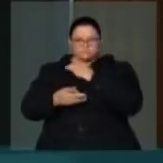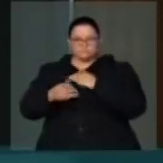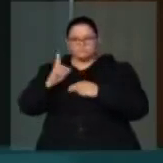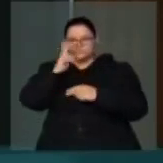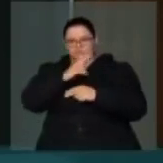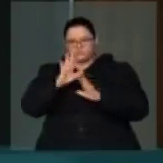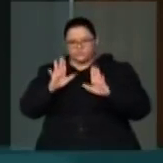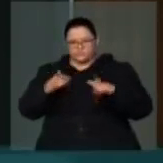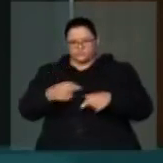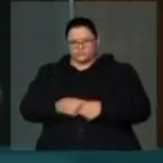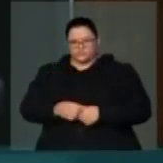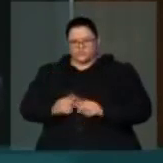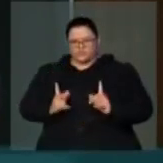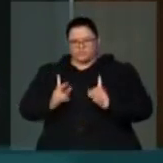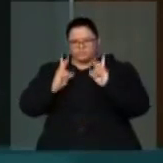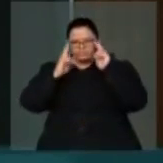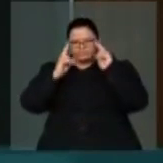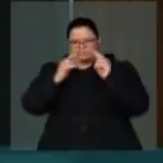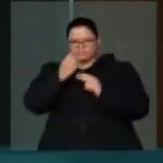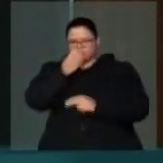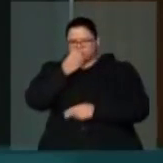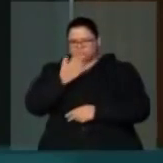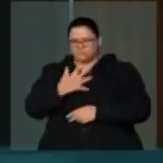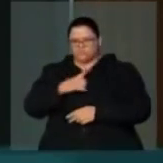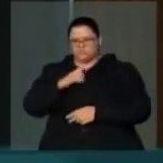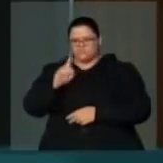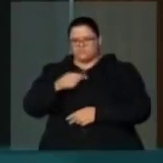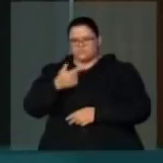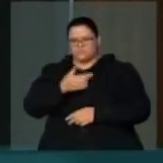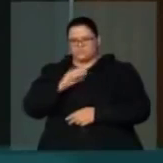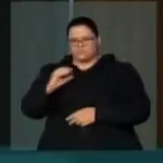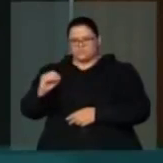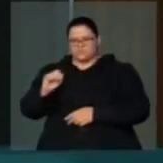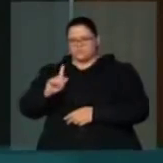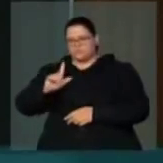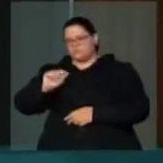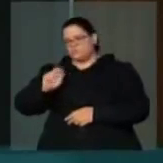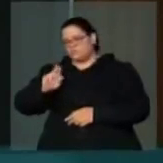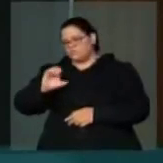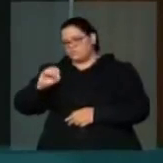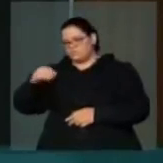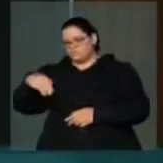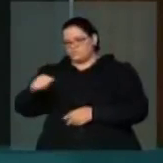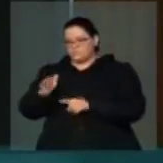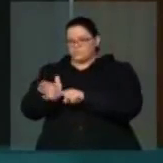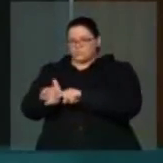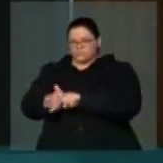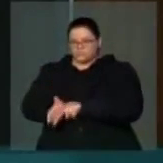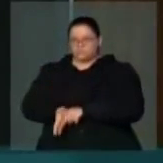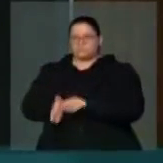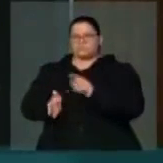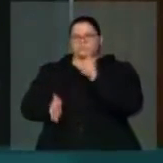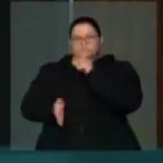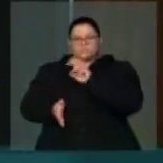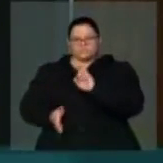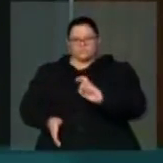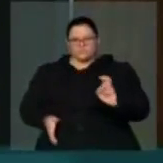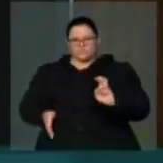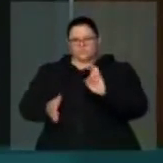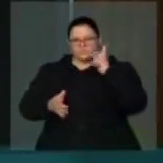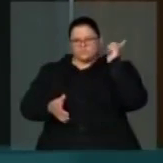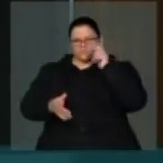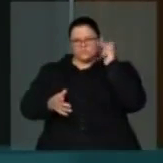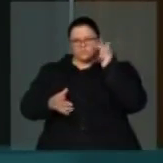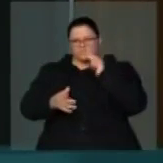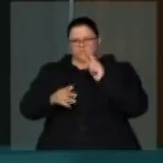teremos ali cerca de 1.200 consultas, 6.000 exames e também 55 cirurgias programadas por